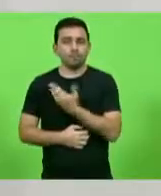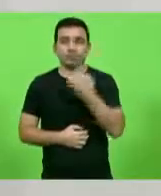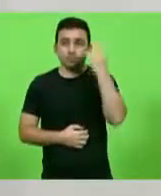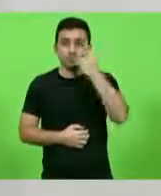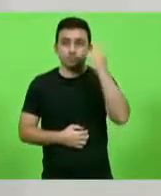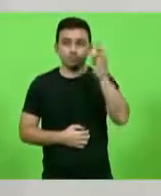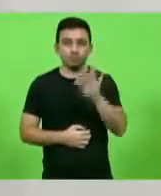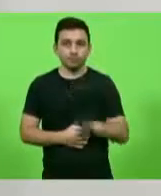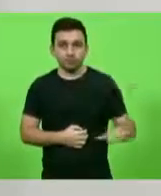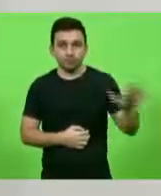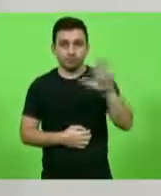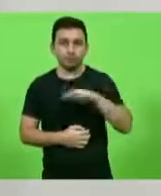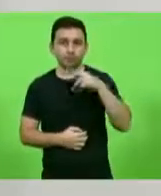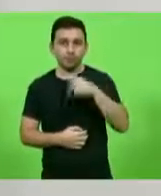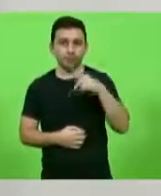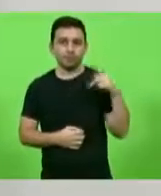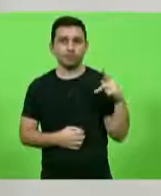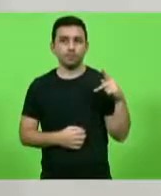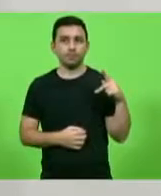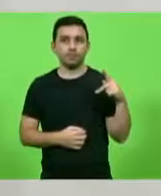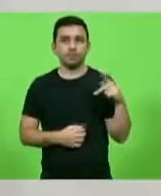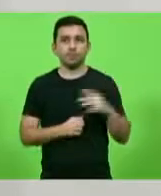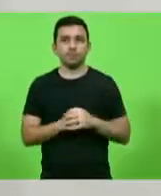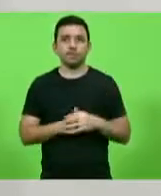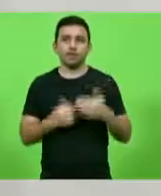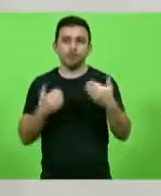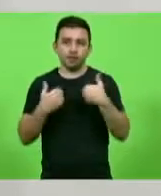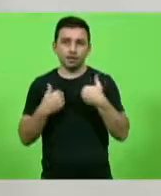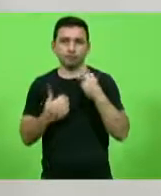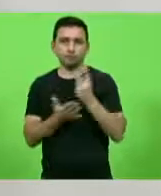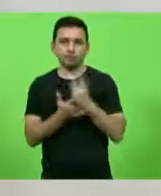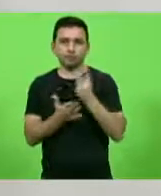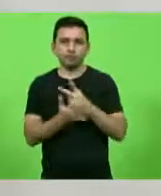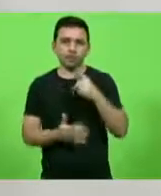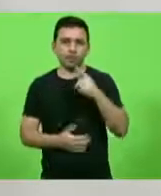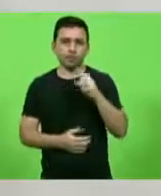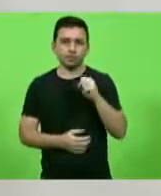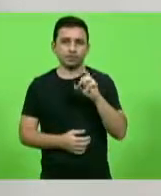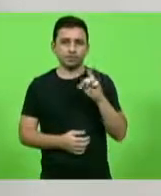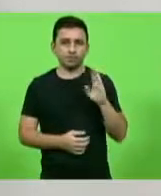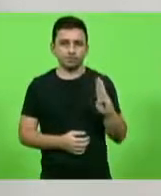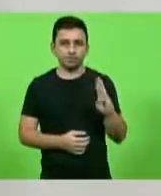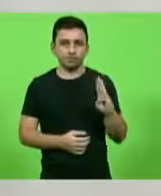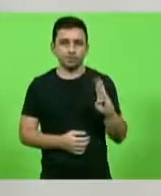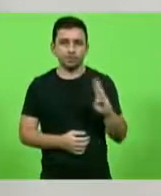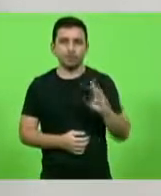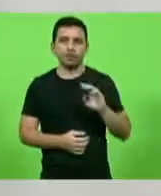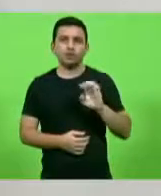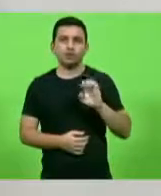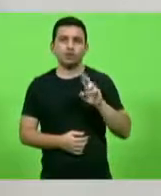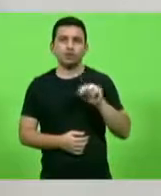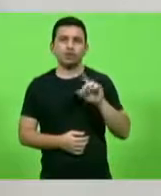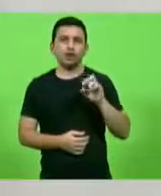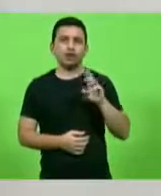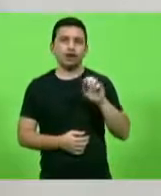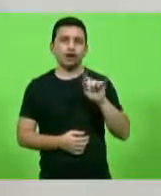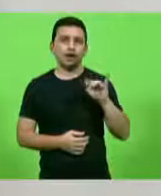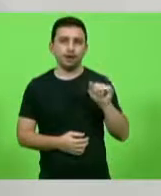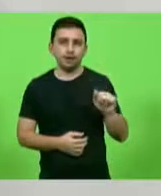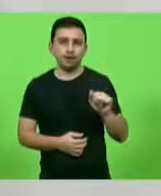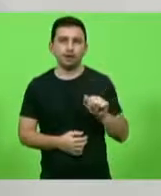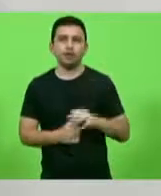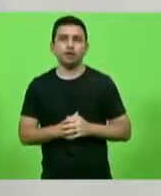federal comigo pelo PP, eu era e sempre fui do PSDB, Leodegard Tyskowski, que responde